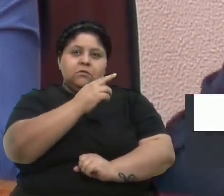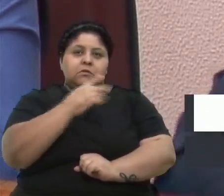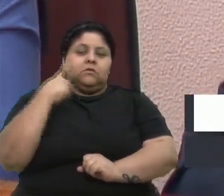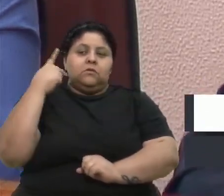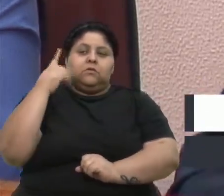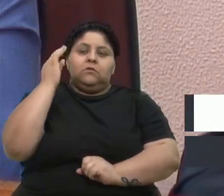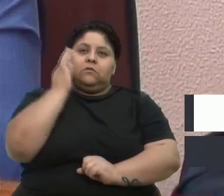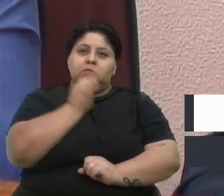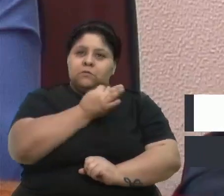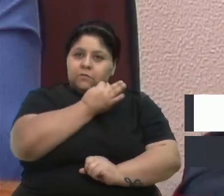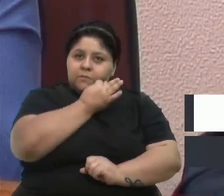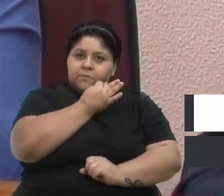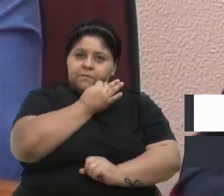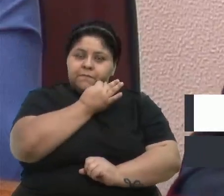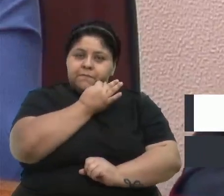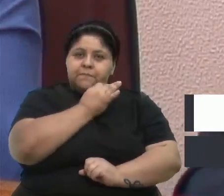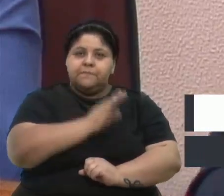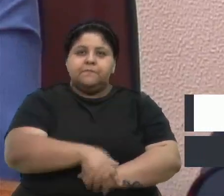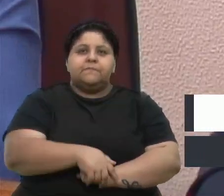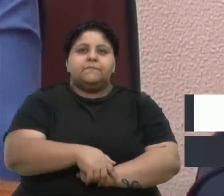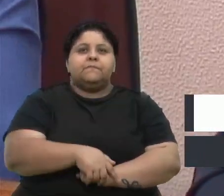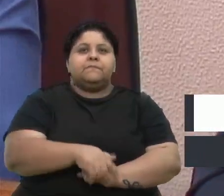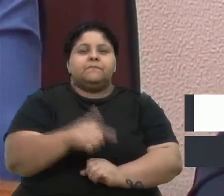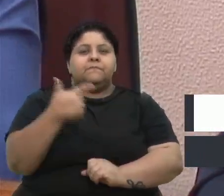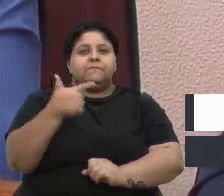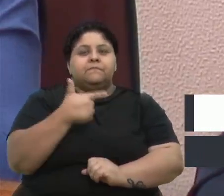Frizzo. Em segunda discussão e votação.